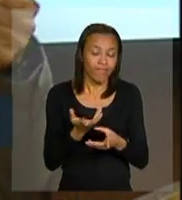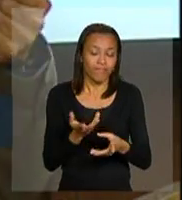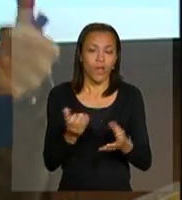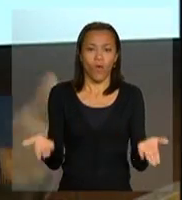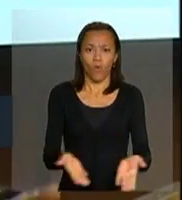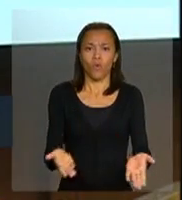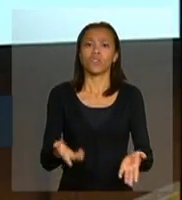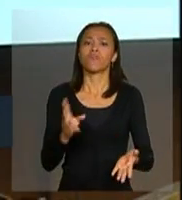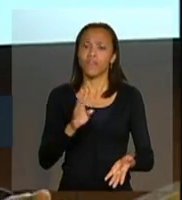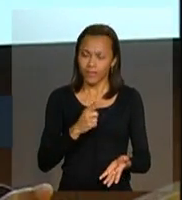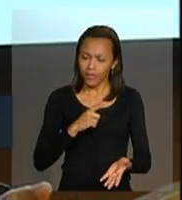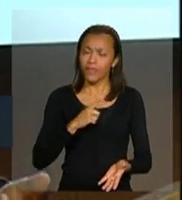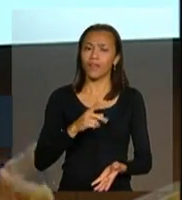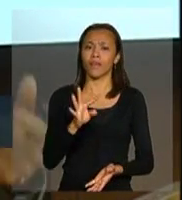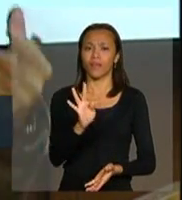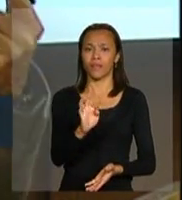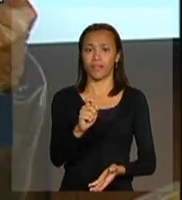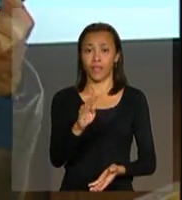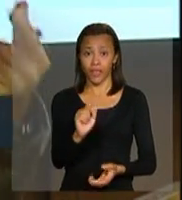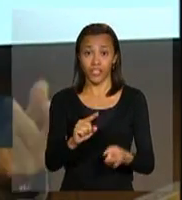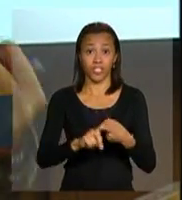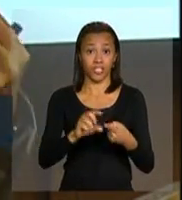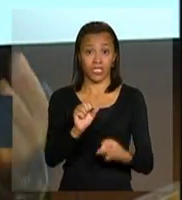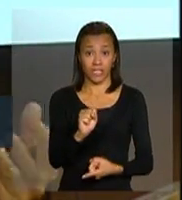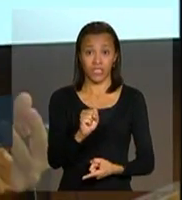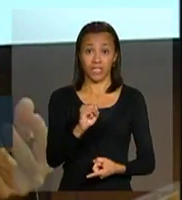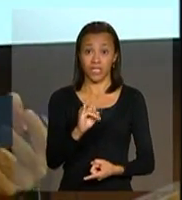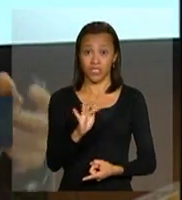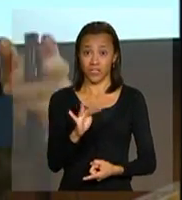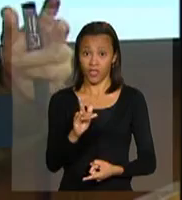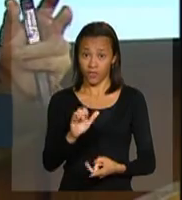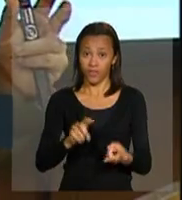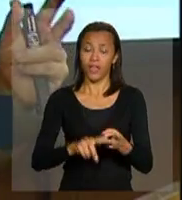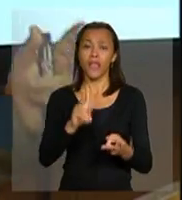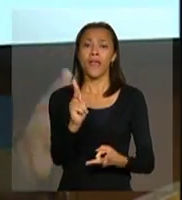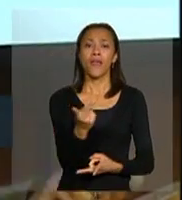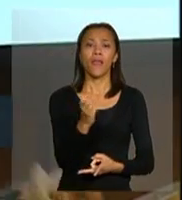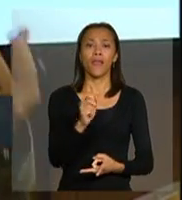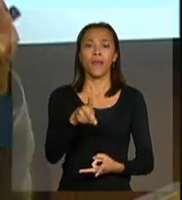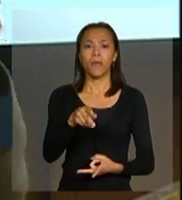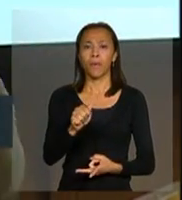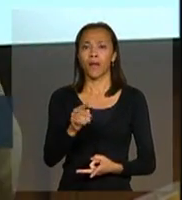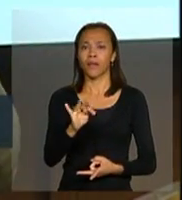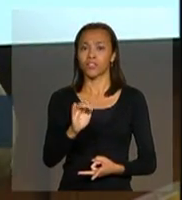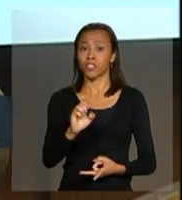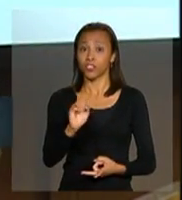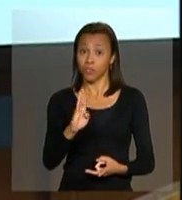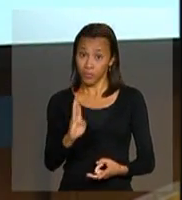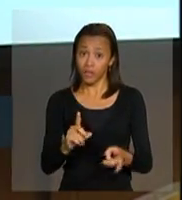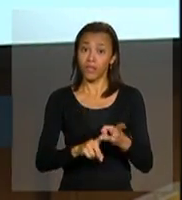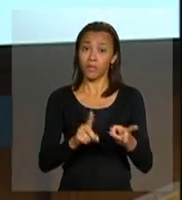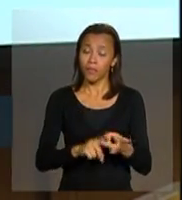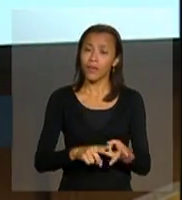teste para sífilis, para hepatite B, hepatite C, realmente é trazer uma grande mobilização,